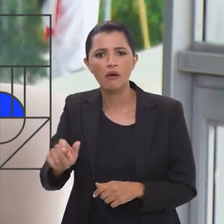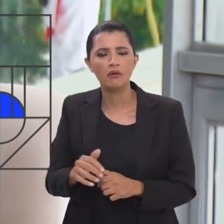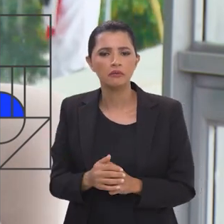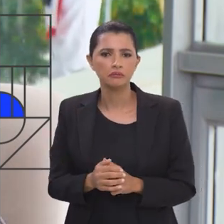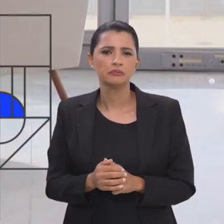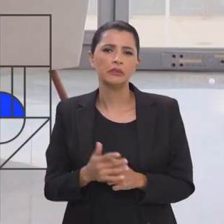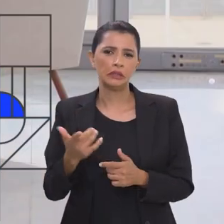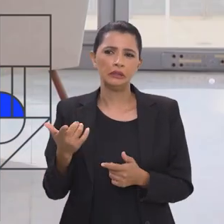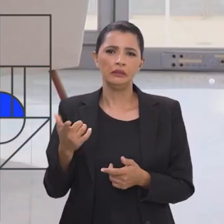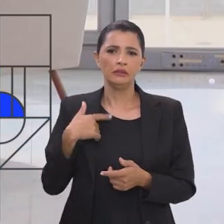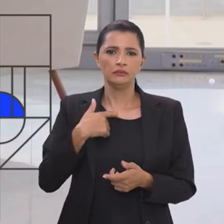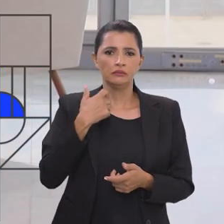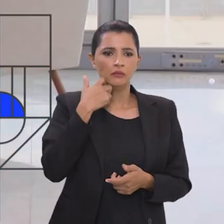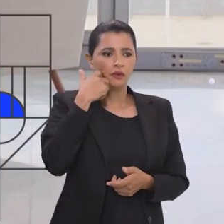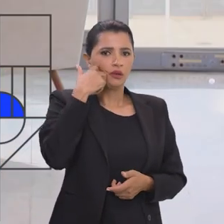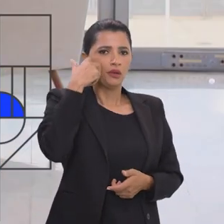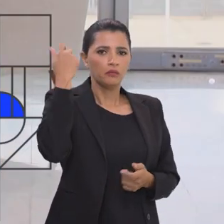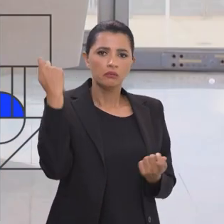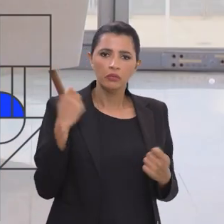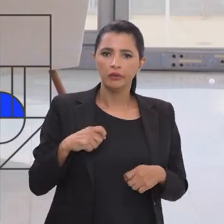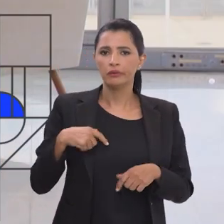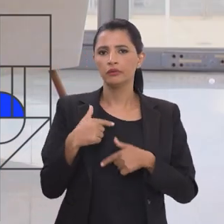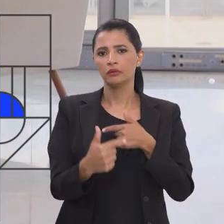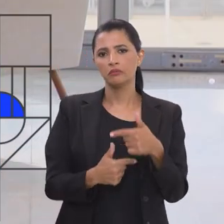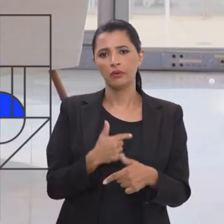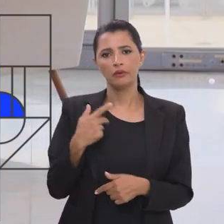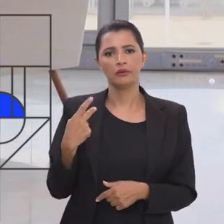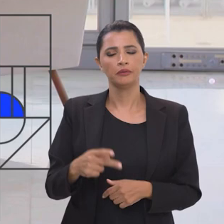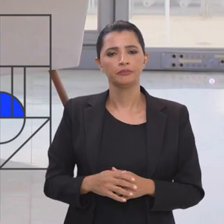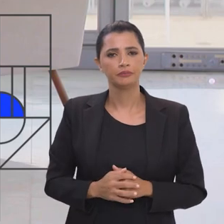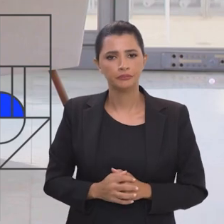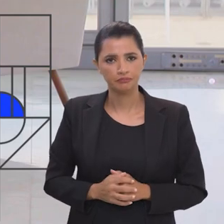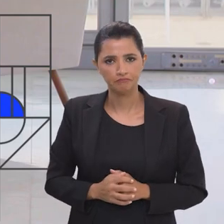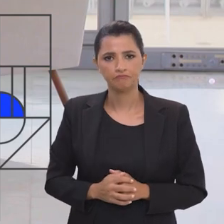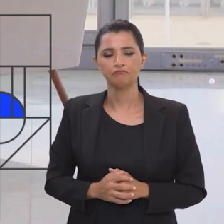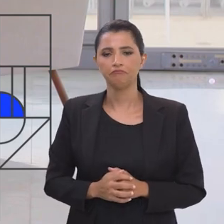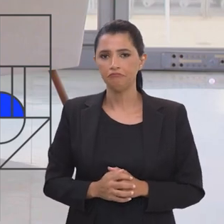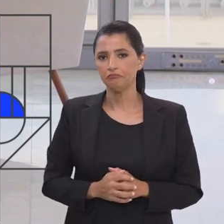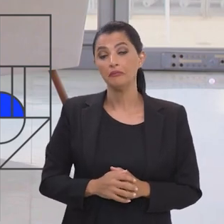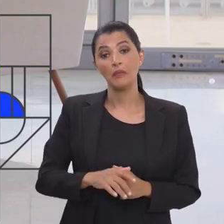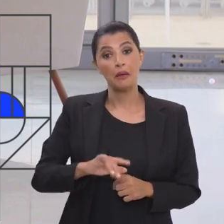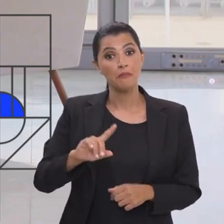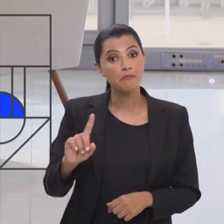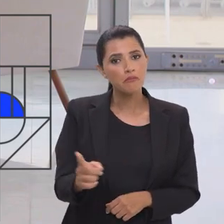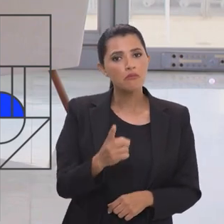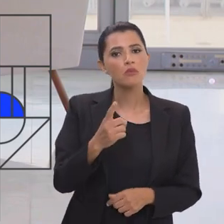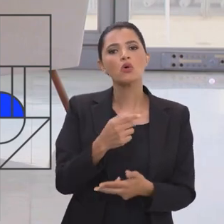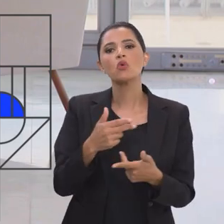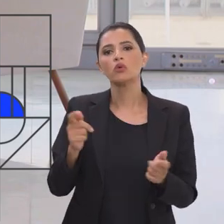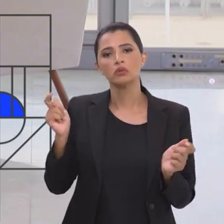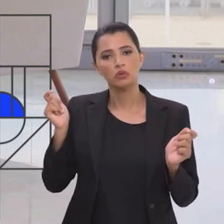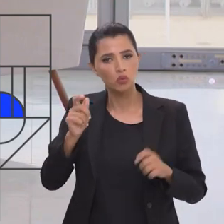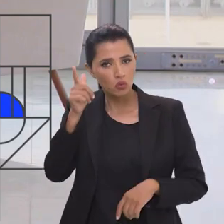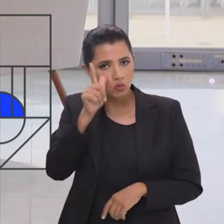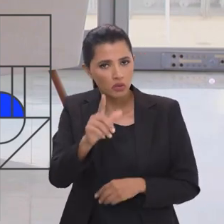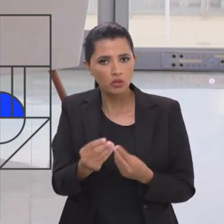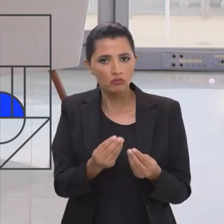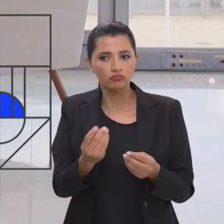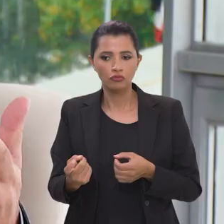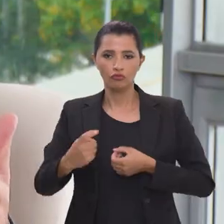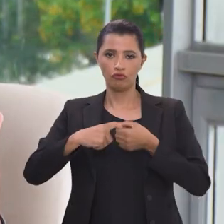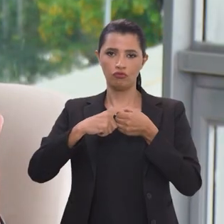e de todo tipo de constrangimento para que pudesse exercer a sua atividade. Eu acho que a primeira coisa que a conseguiu foi